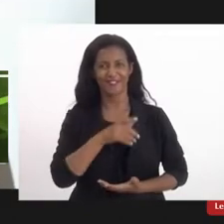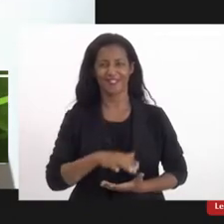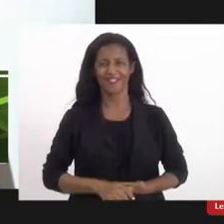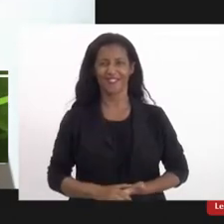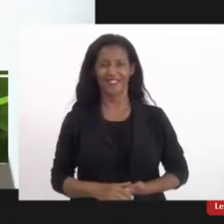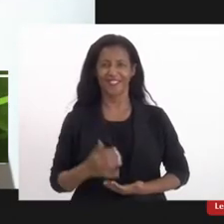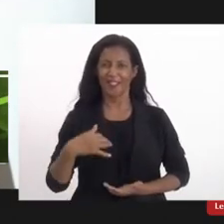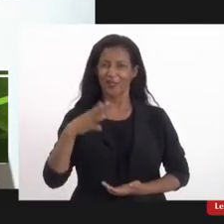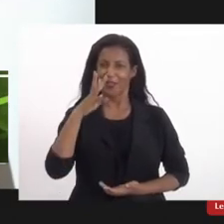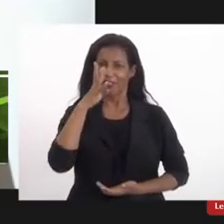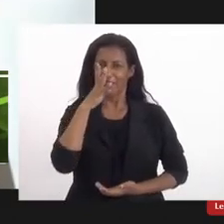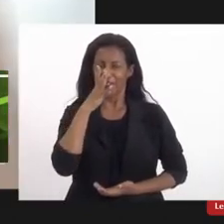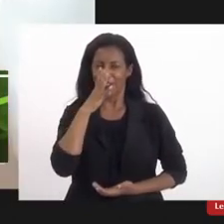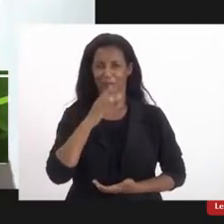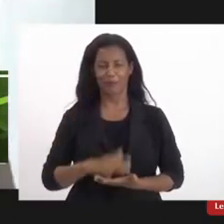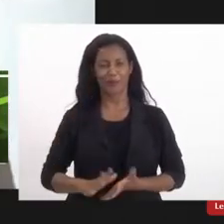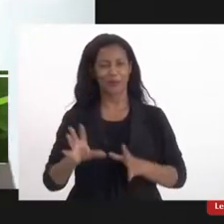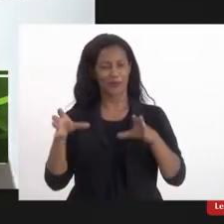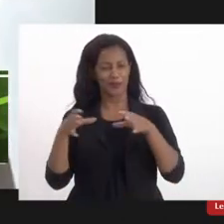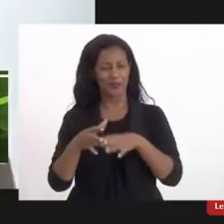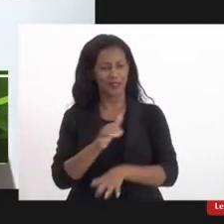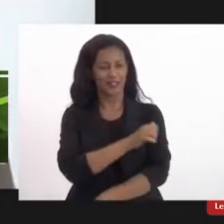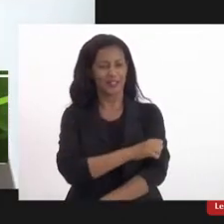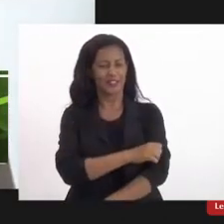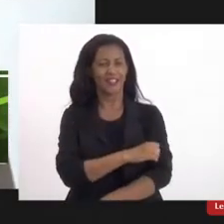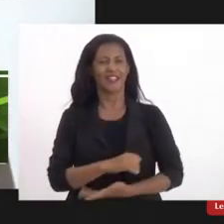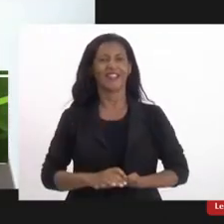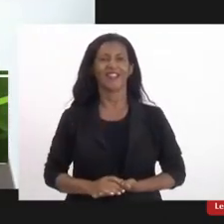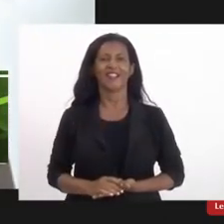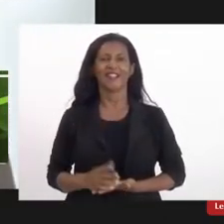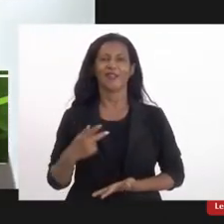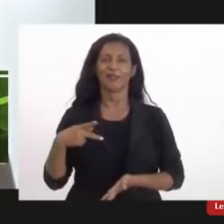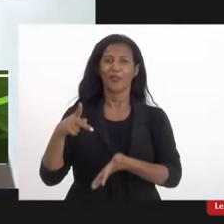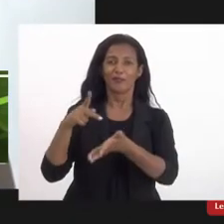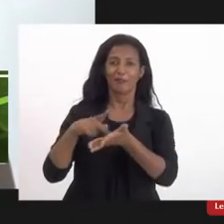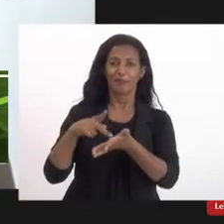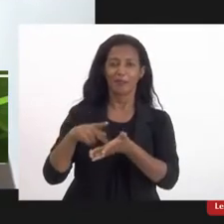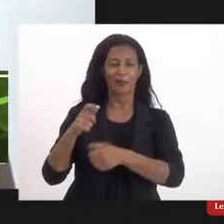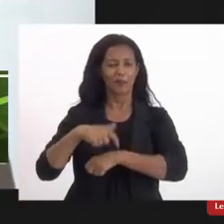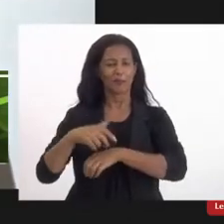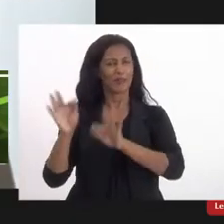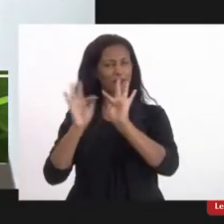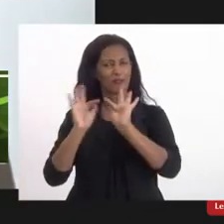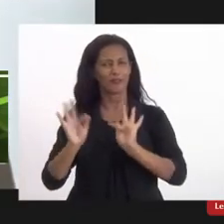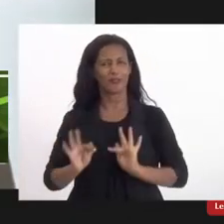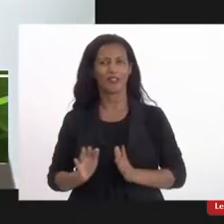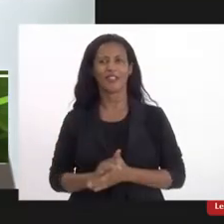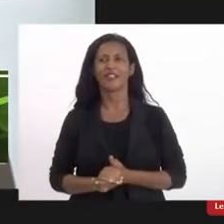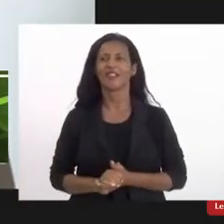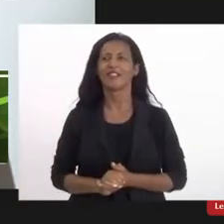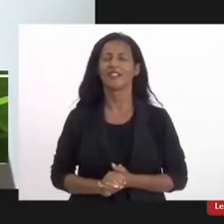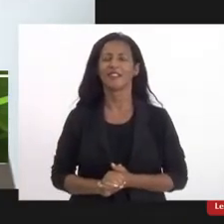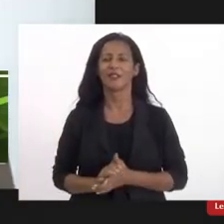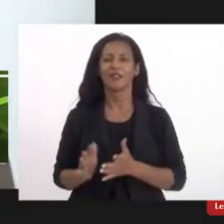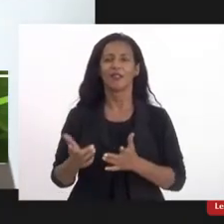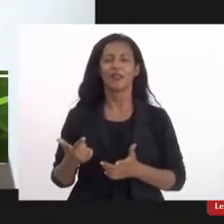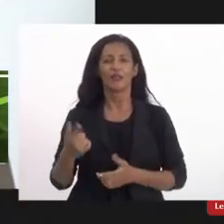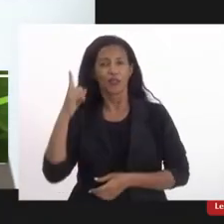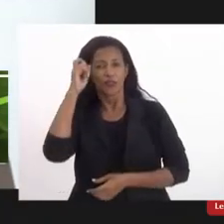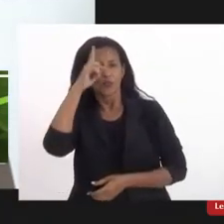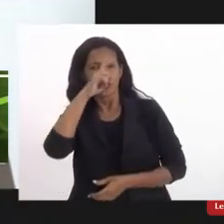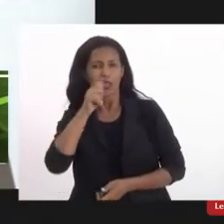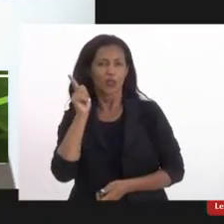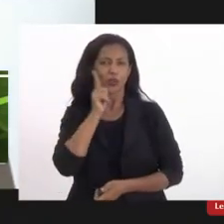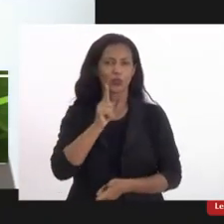eu admiro muito o pessoal da enfermagem, foi minha segunda graduação e foi realmente onde eu fui mais feliz, porque o time não é complicado de arrumar emprego,